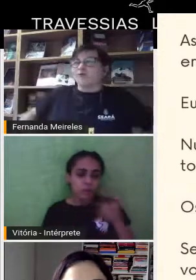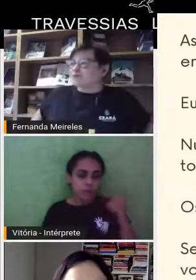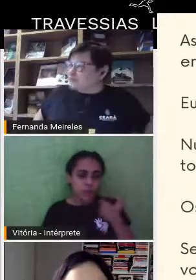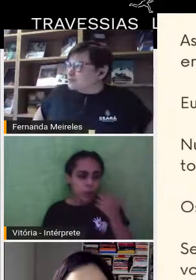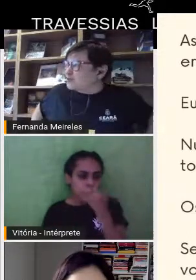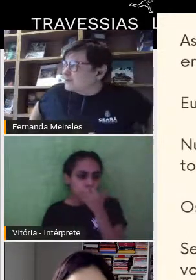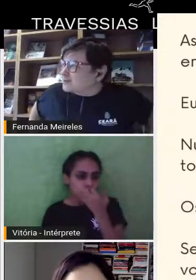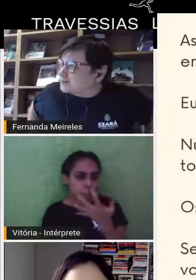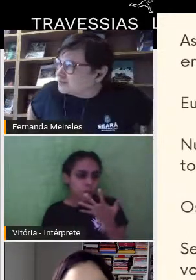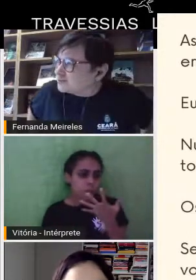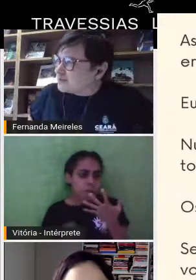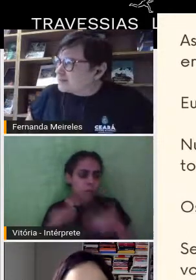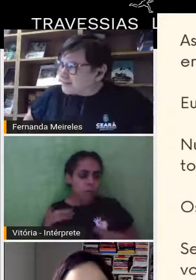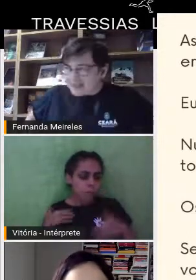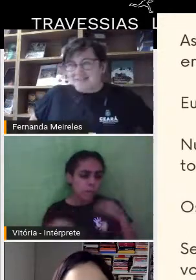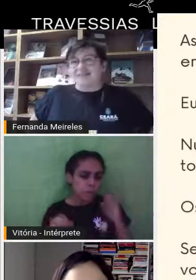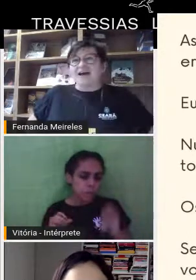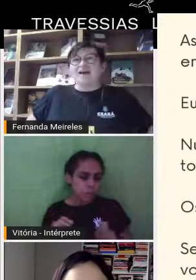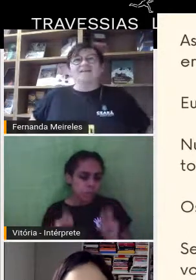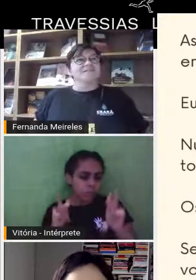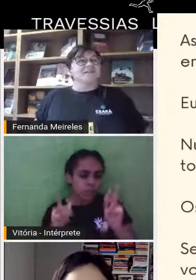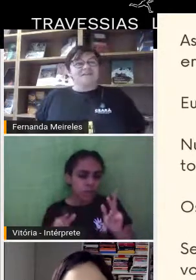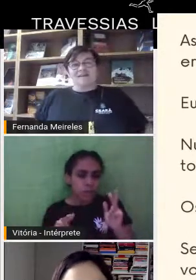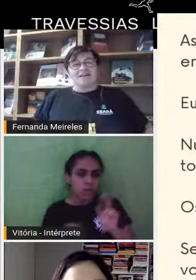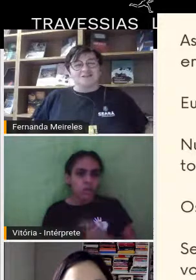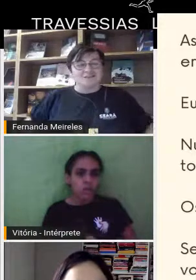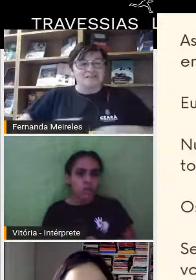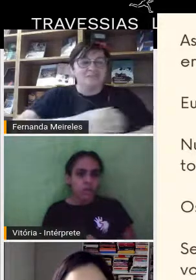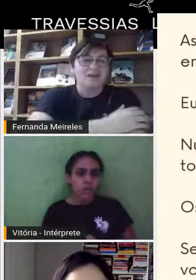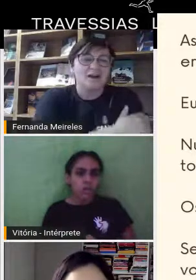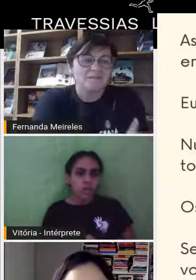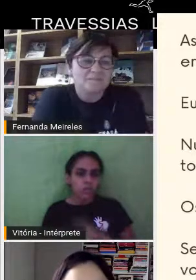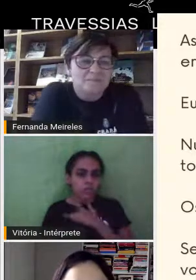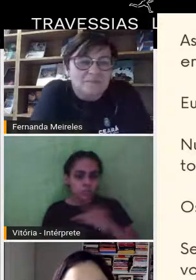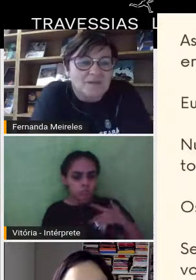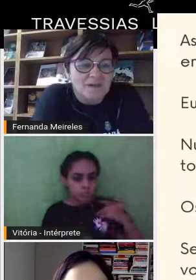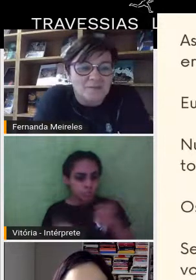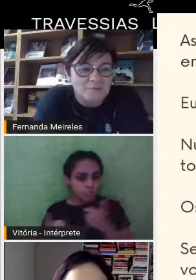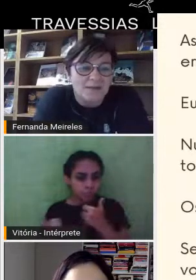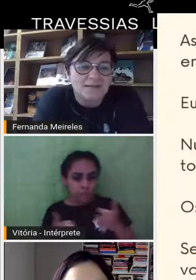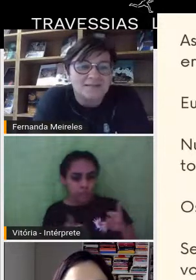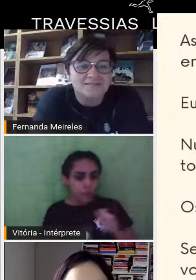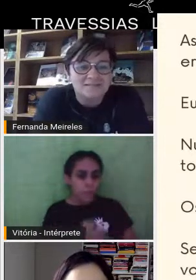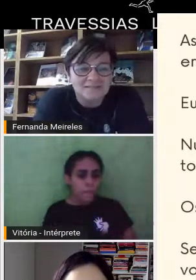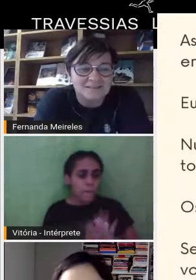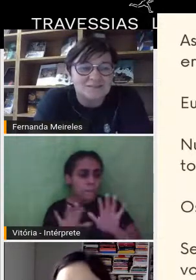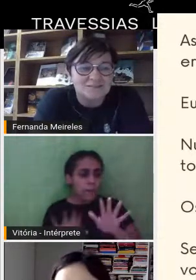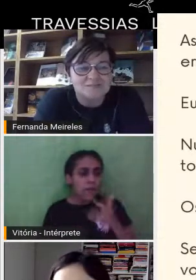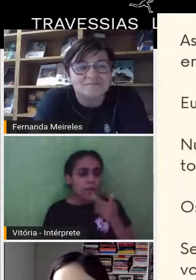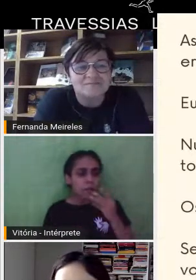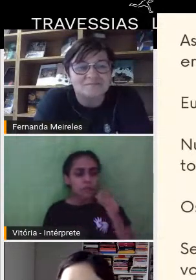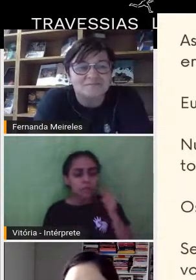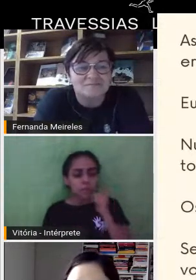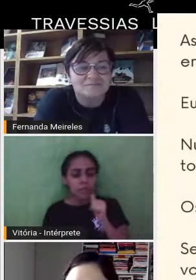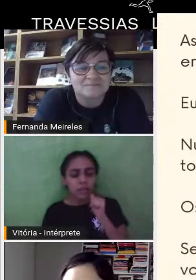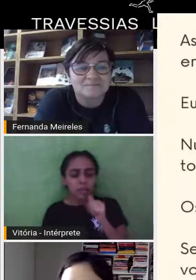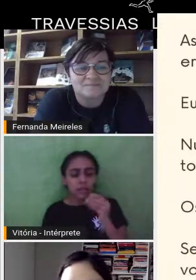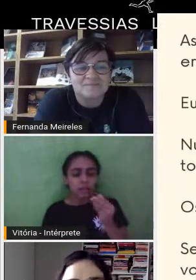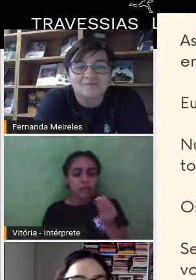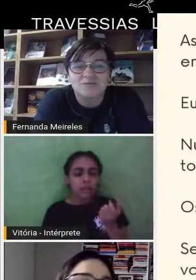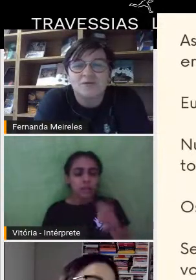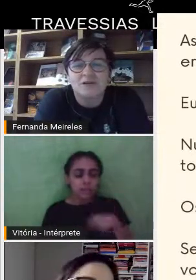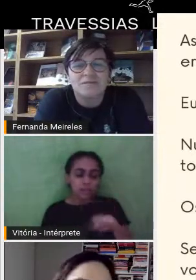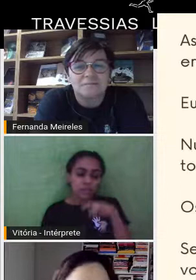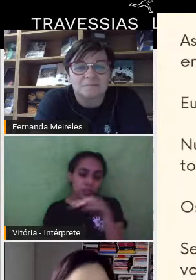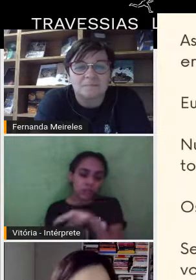pronto, funcionando, sem ressacas, ela tinha que ficar parada, quietinha. Exatamente. E o